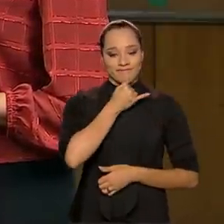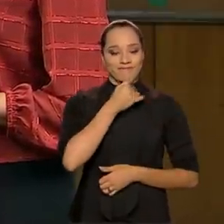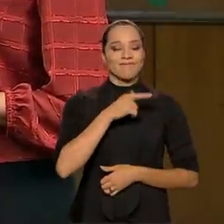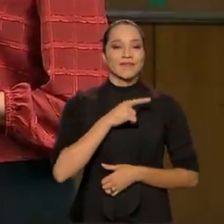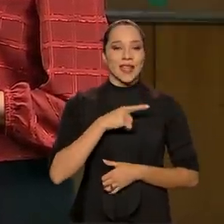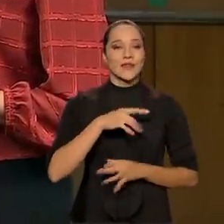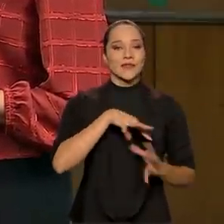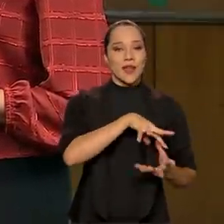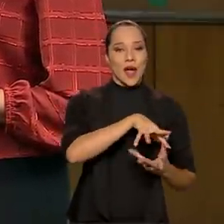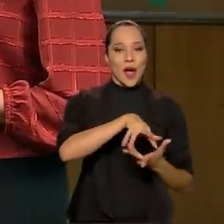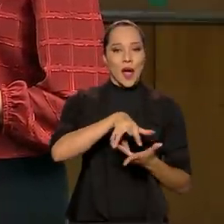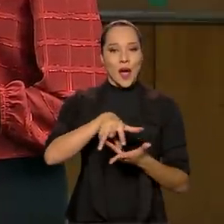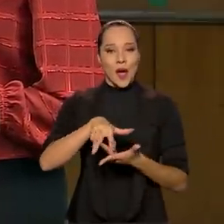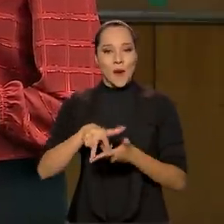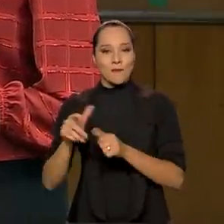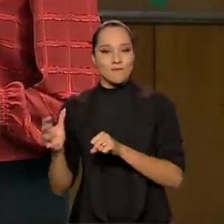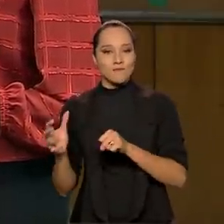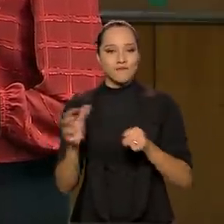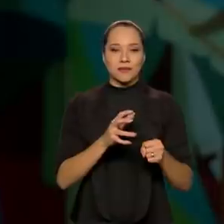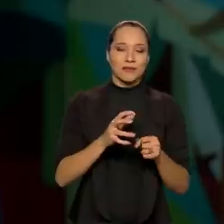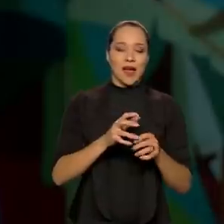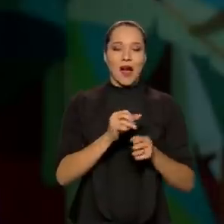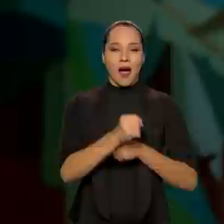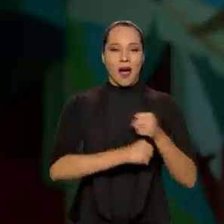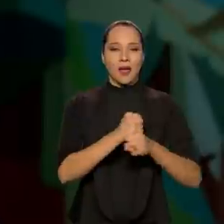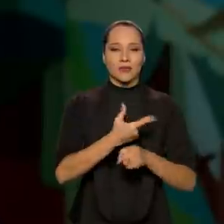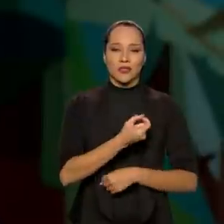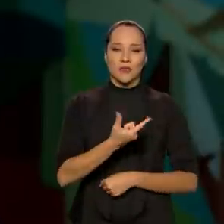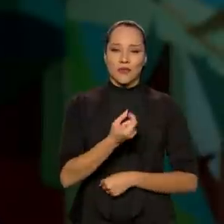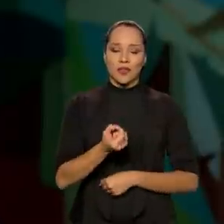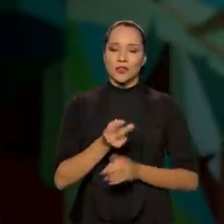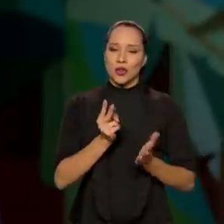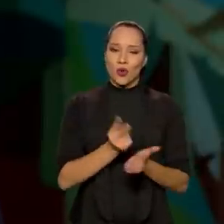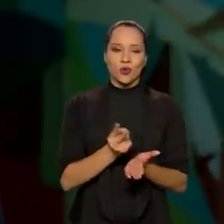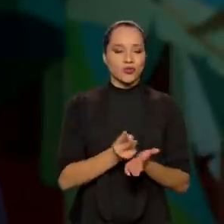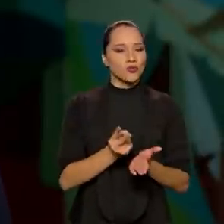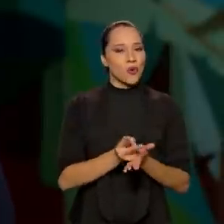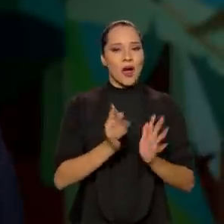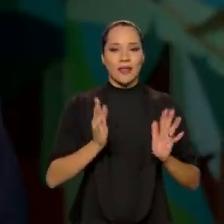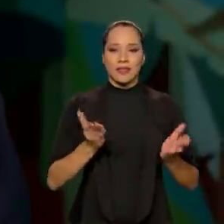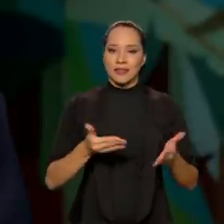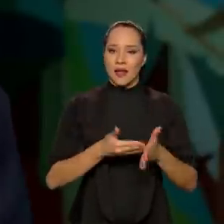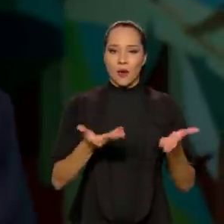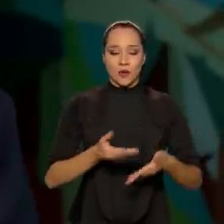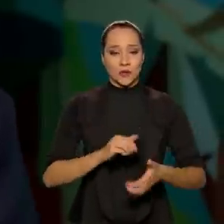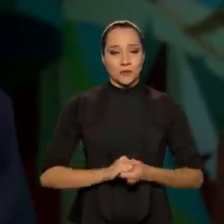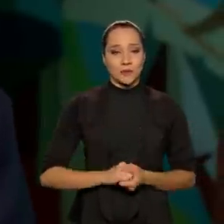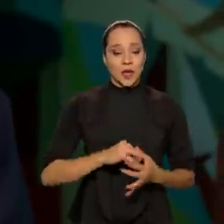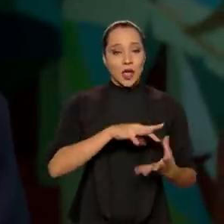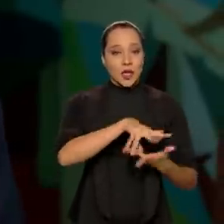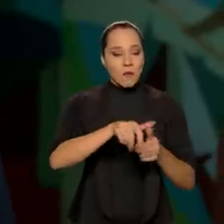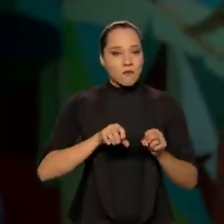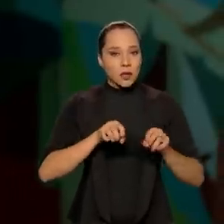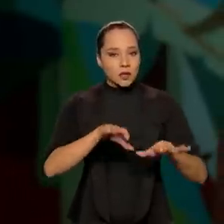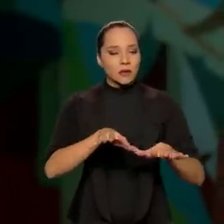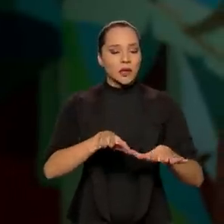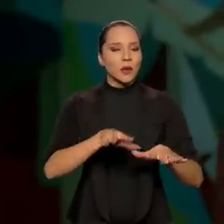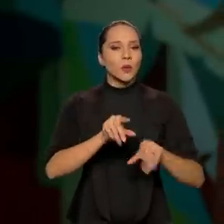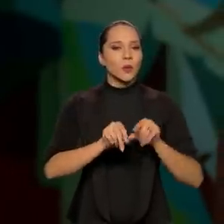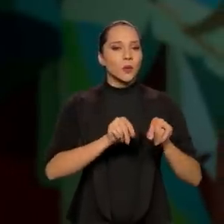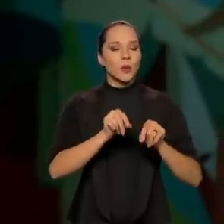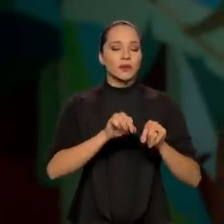tivemos a pandemia em 2020, que persiste até hoje. E a pandemia fez com que a gente